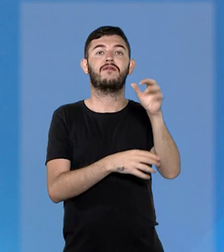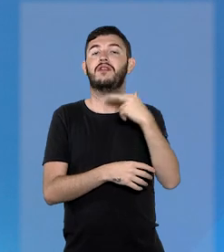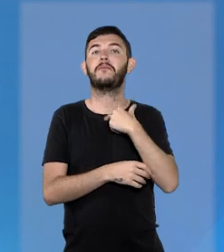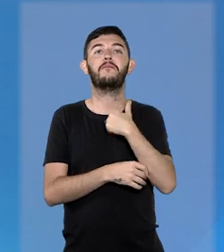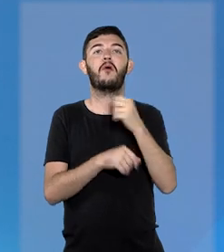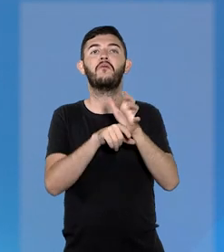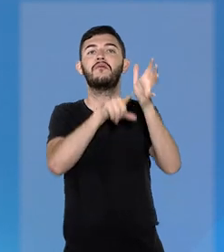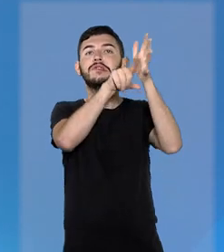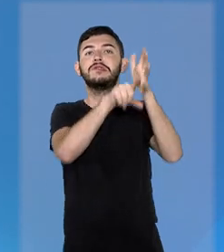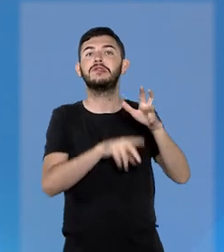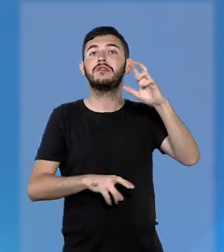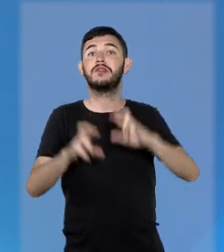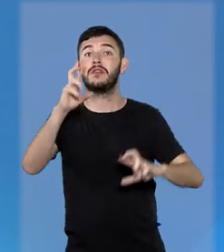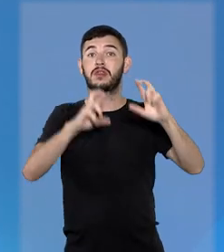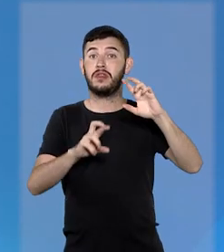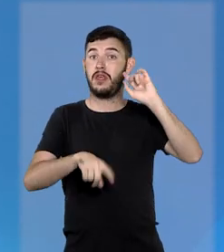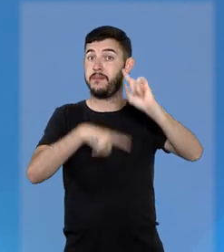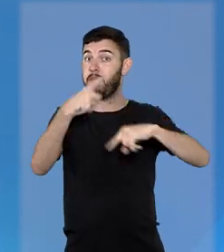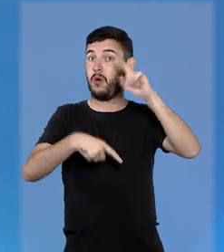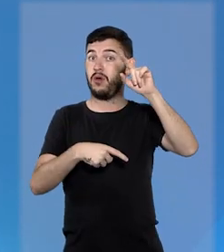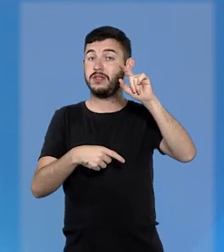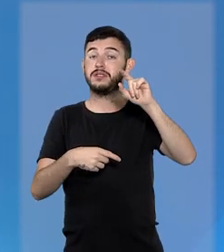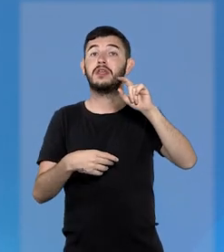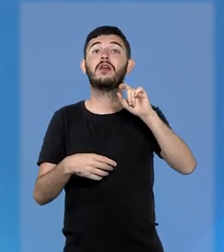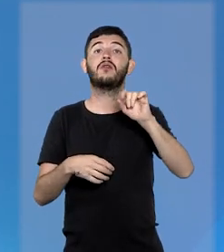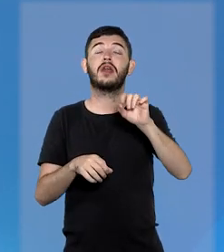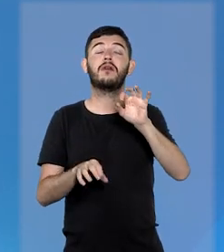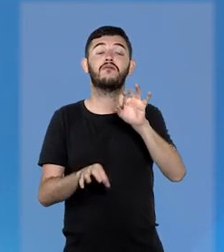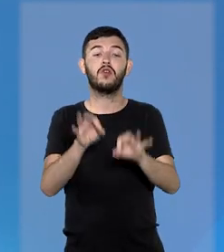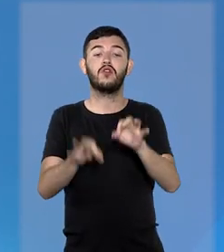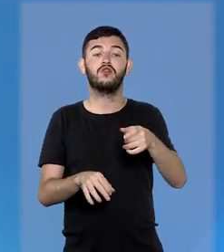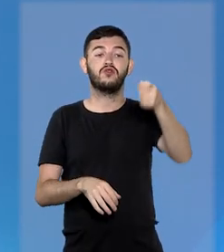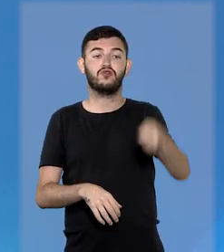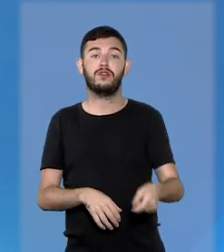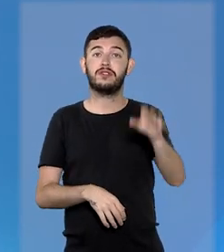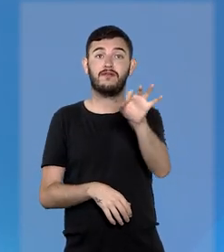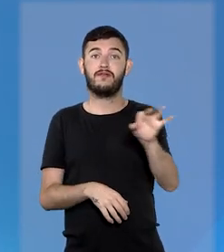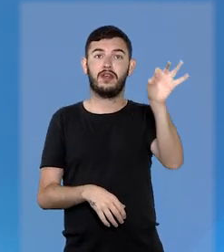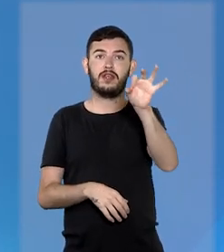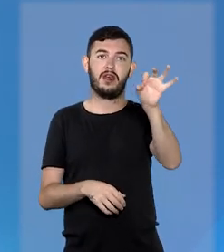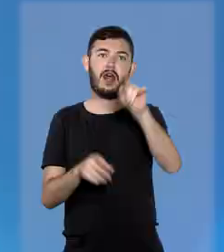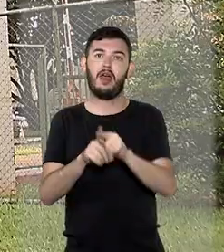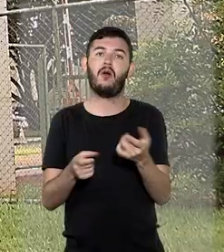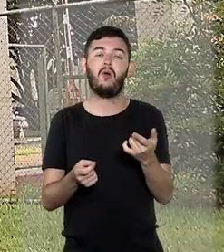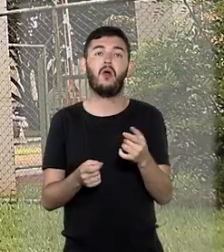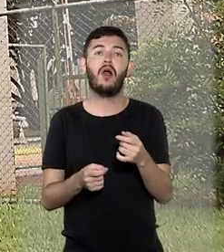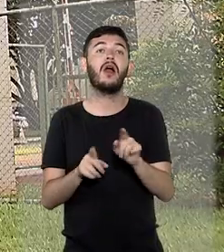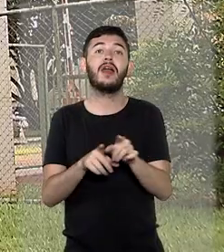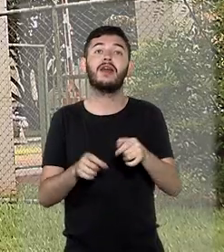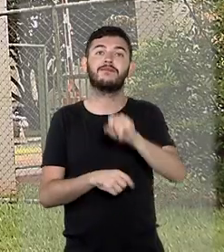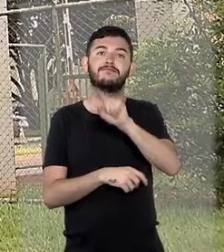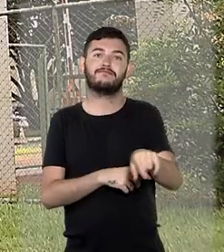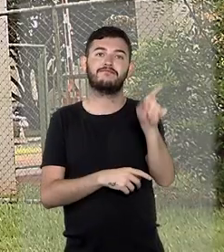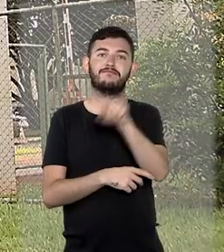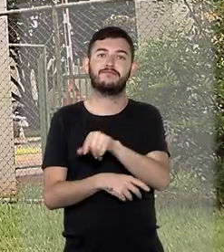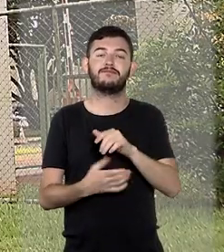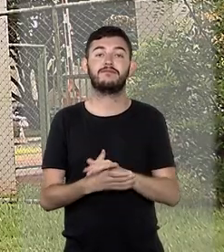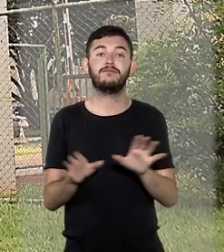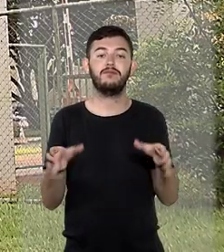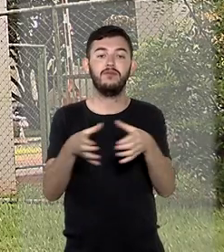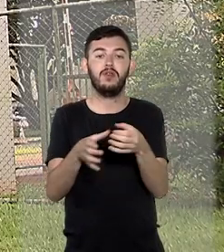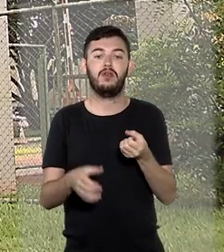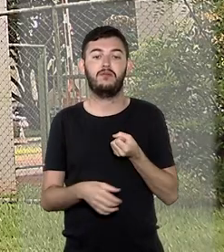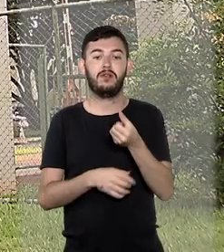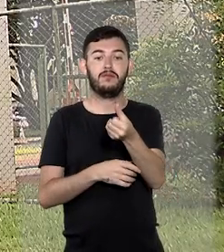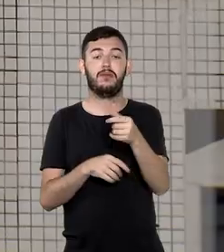pode seguir com investigação após o juiz federal declinar da competência. No caso que foi julgado pela